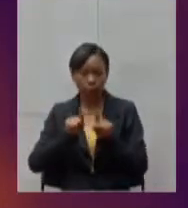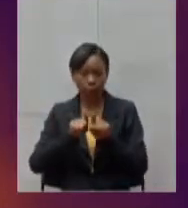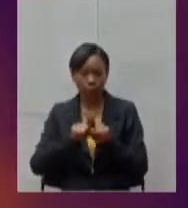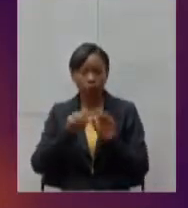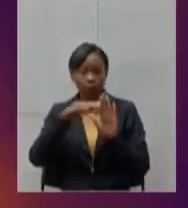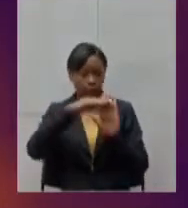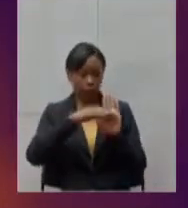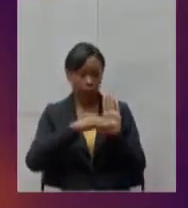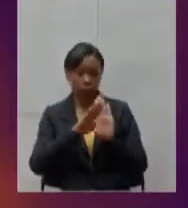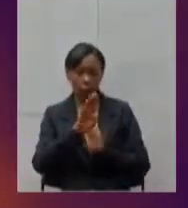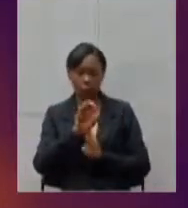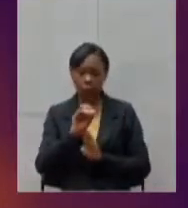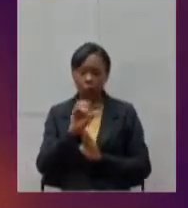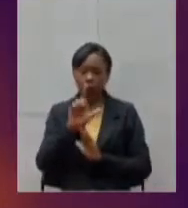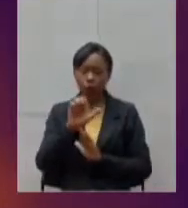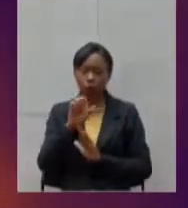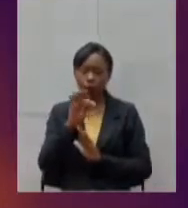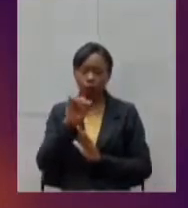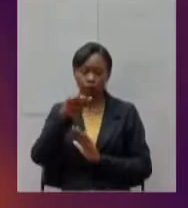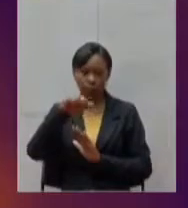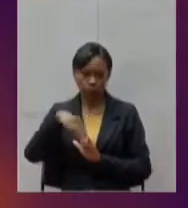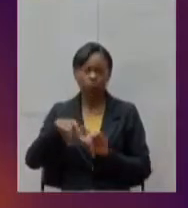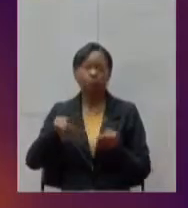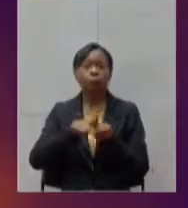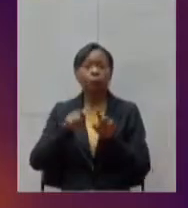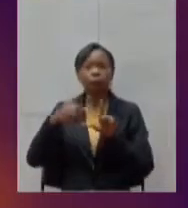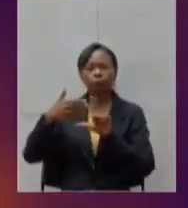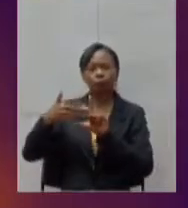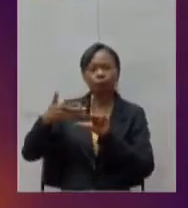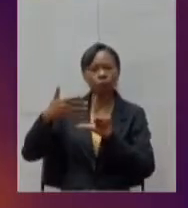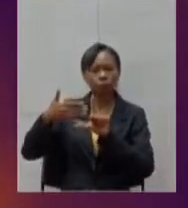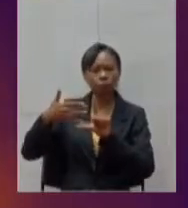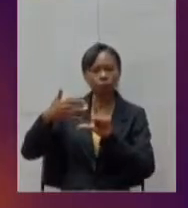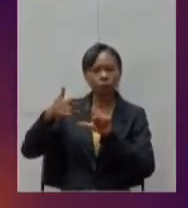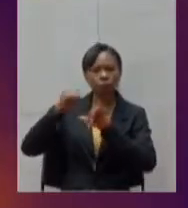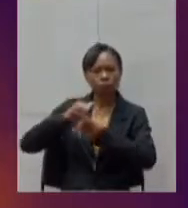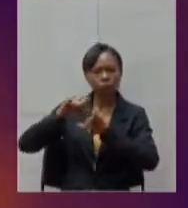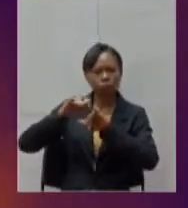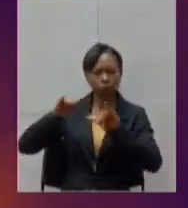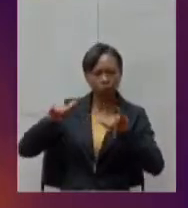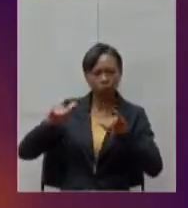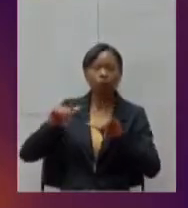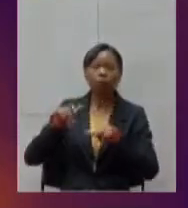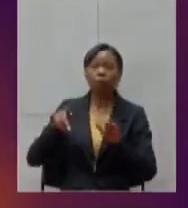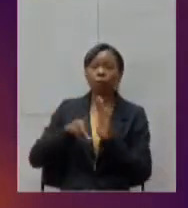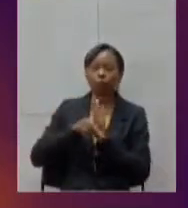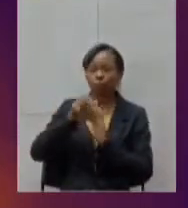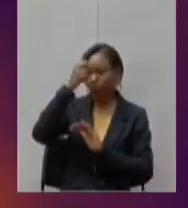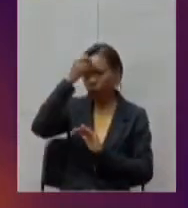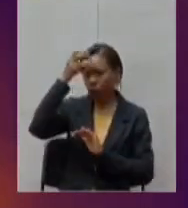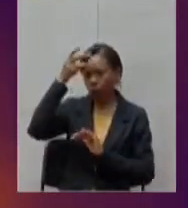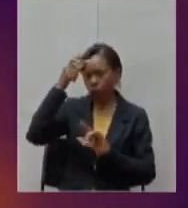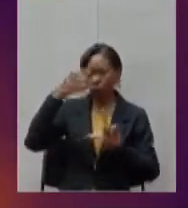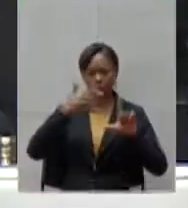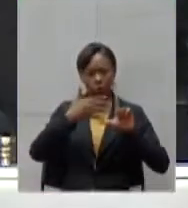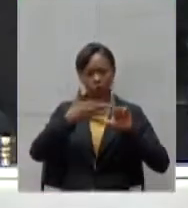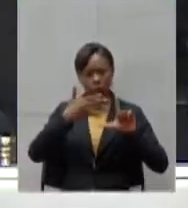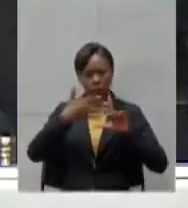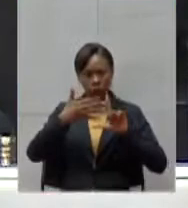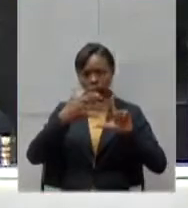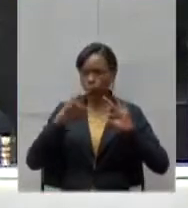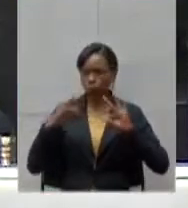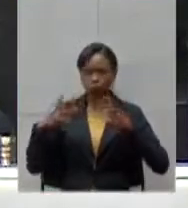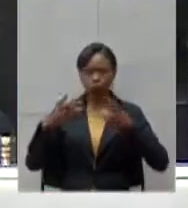da Secretaria, videoconferências com regionais de saúde e prefeituras, nós fizemos videoconferências com todas as prefeituras do